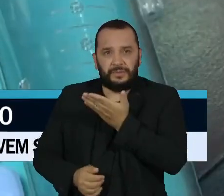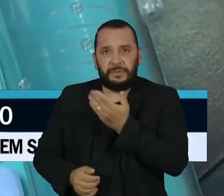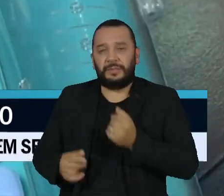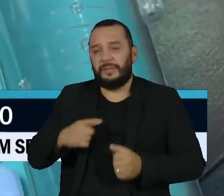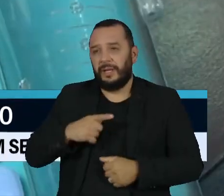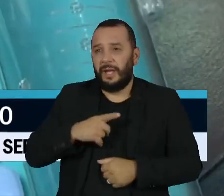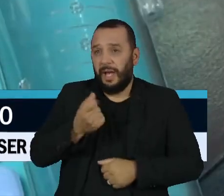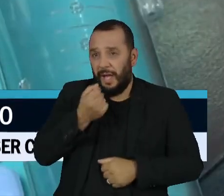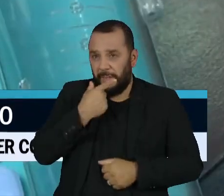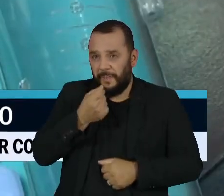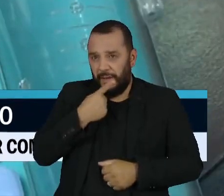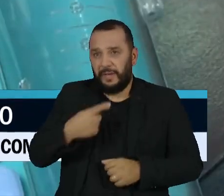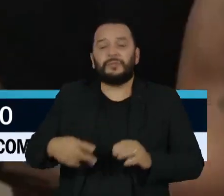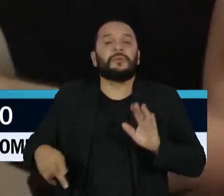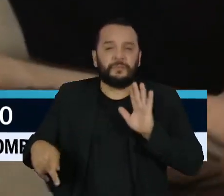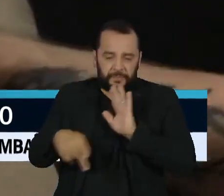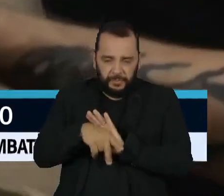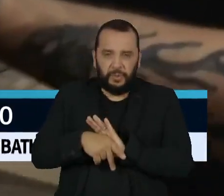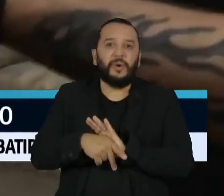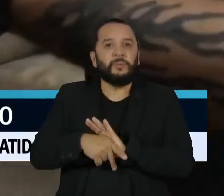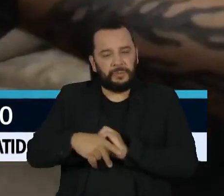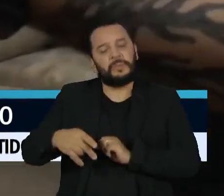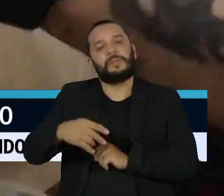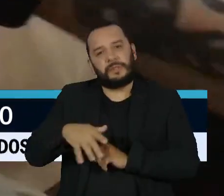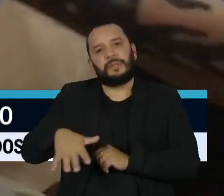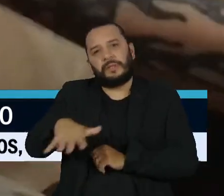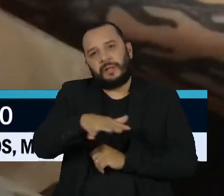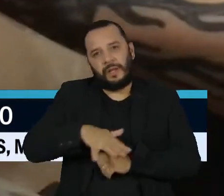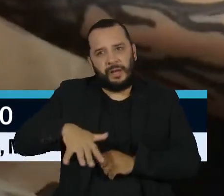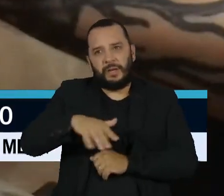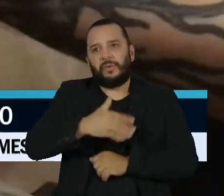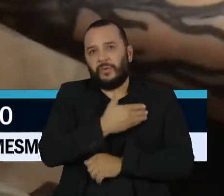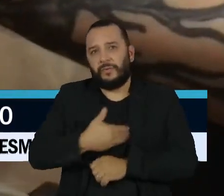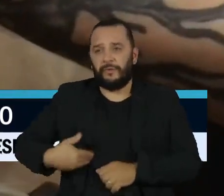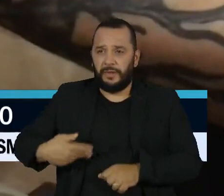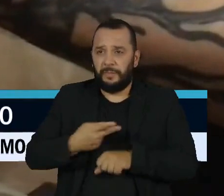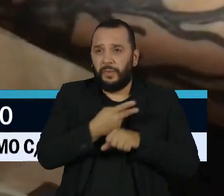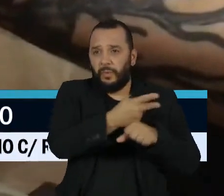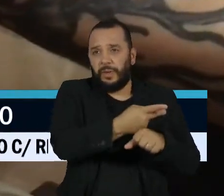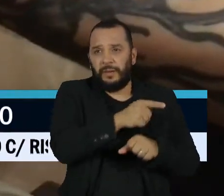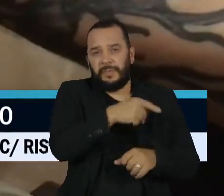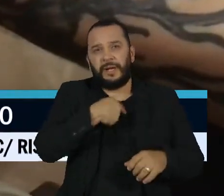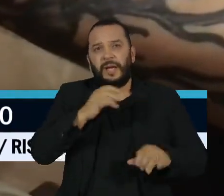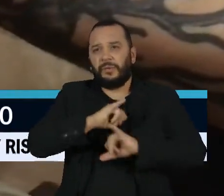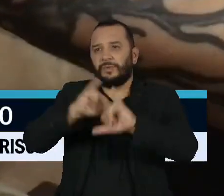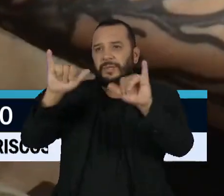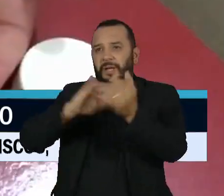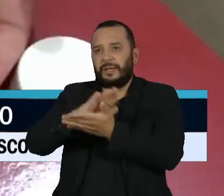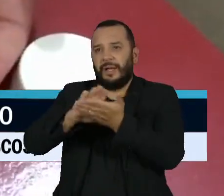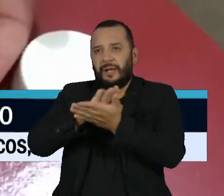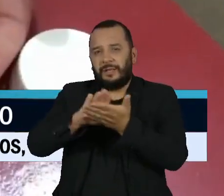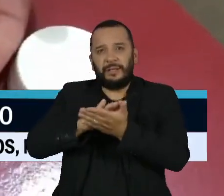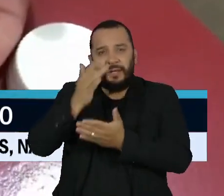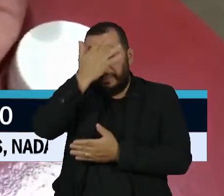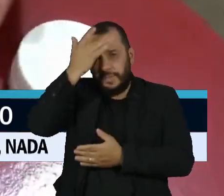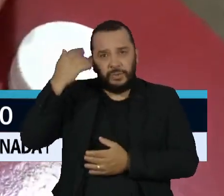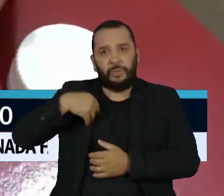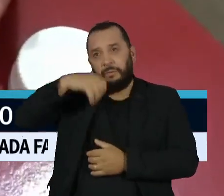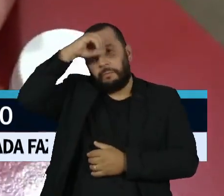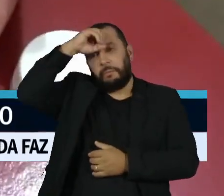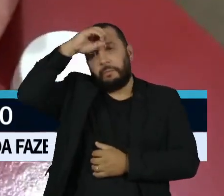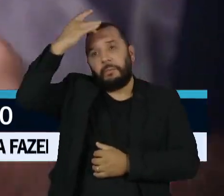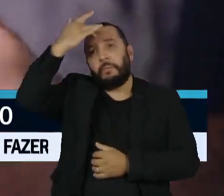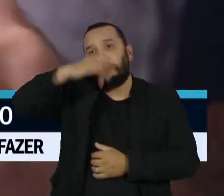disponíveis na rede pública para quem procurá-los, mas não são anunciados e pouca gente sabe da disponibilidade